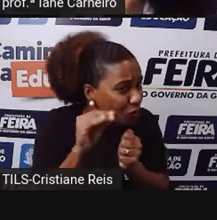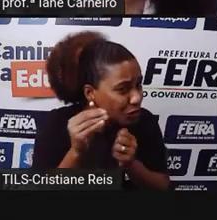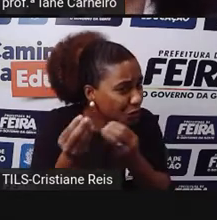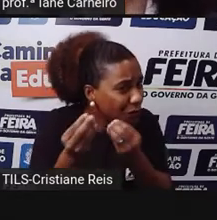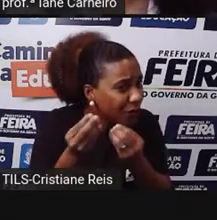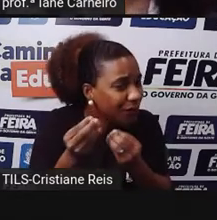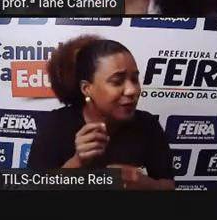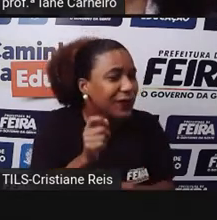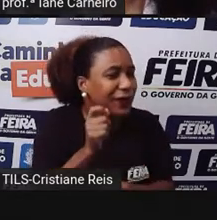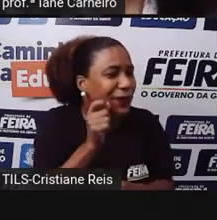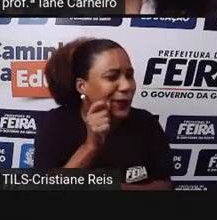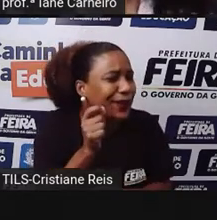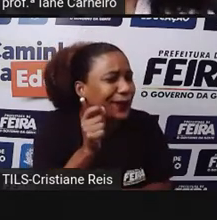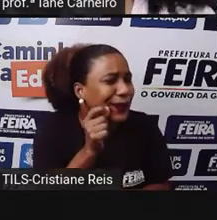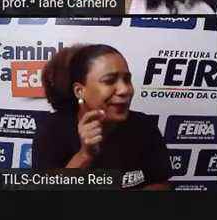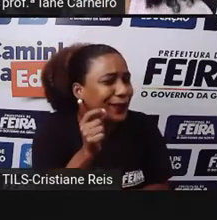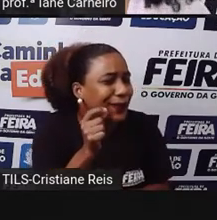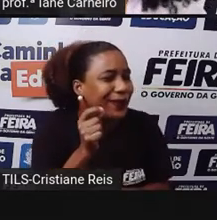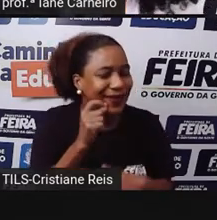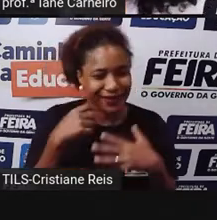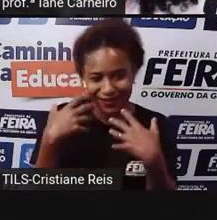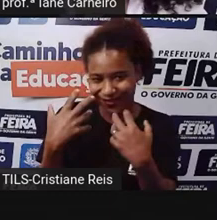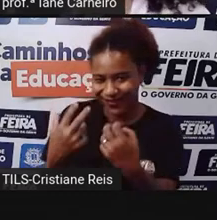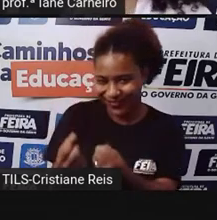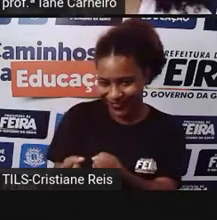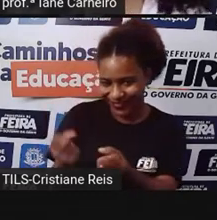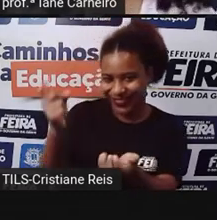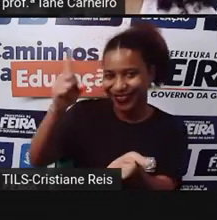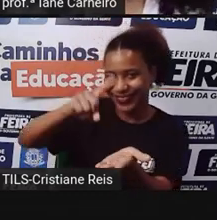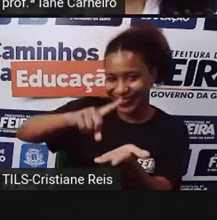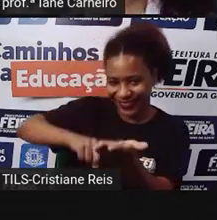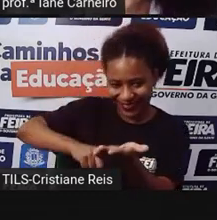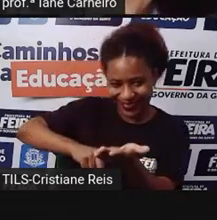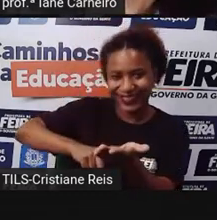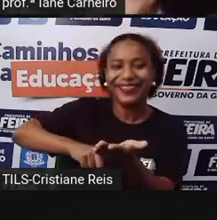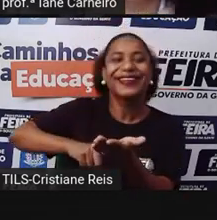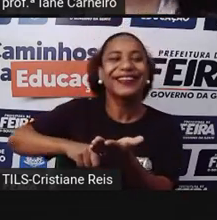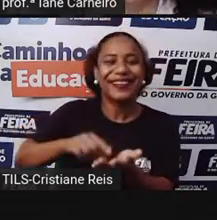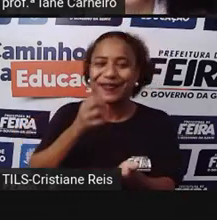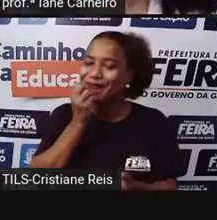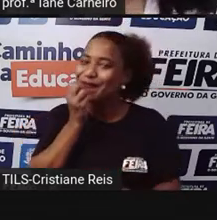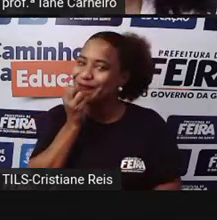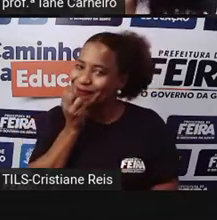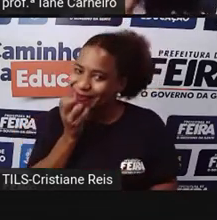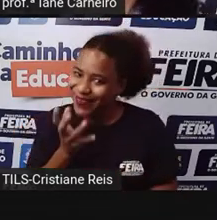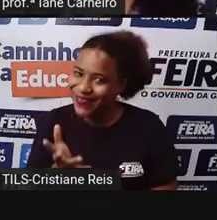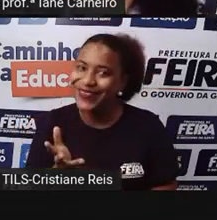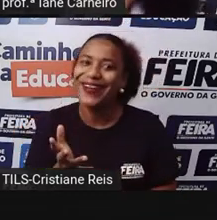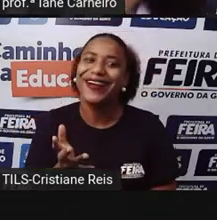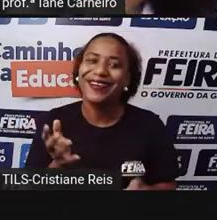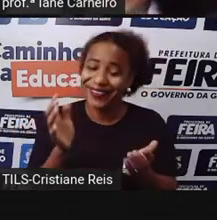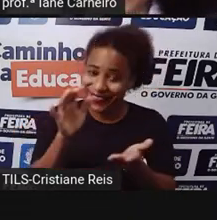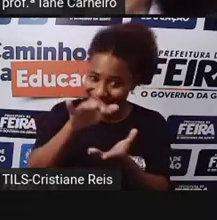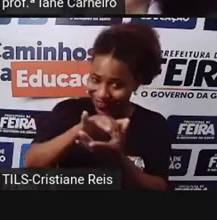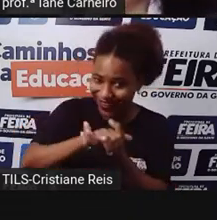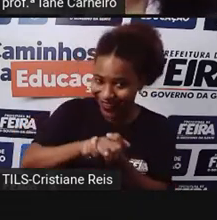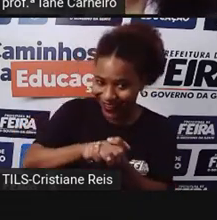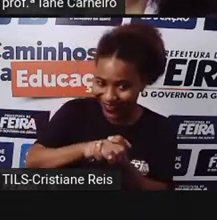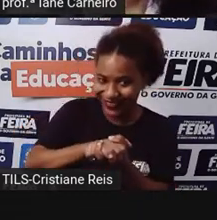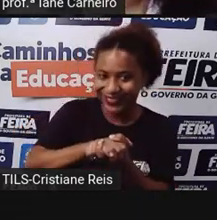Então concordou Ah sim, que bom com você é o caso